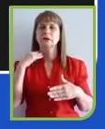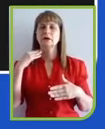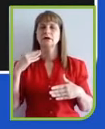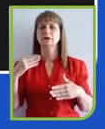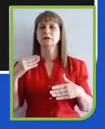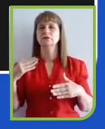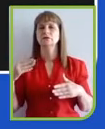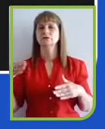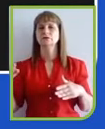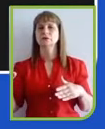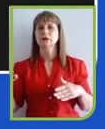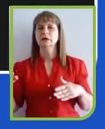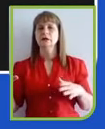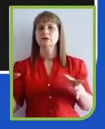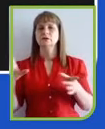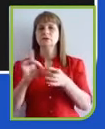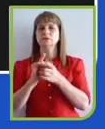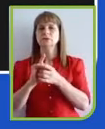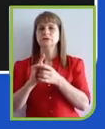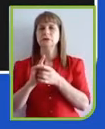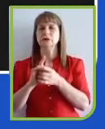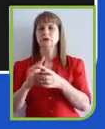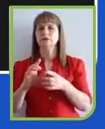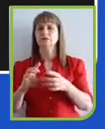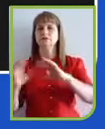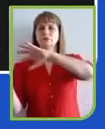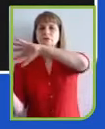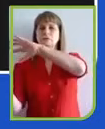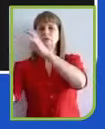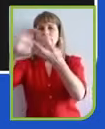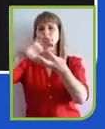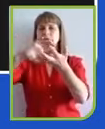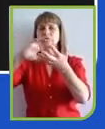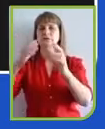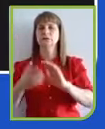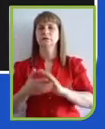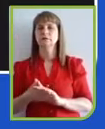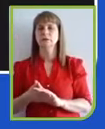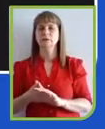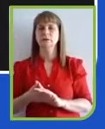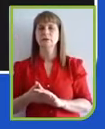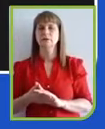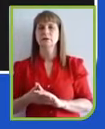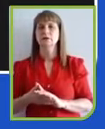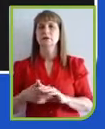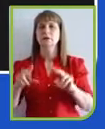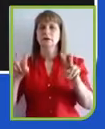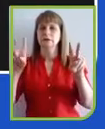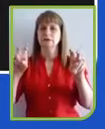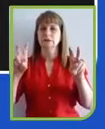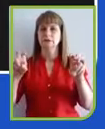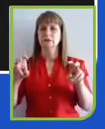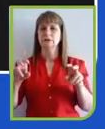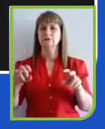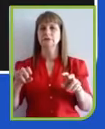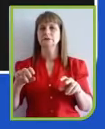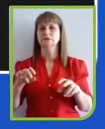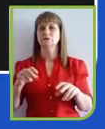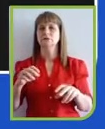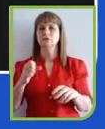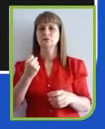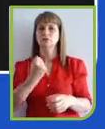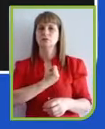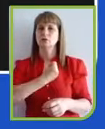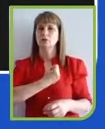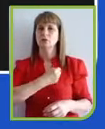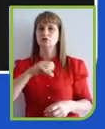das mudanças climáticas. A tendência de número nove, ela trata